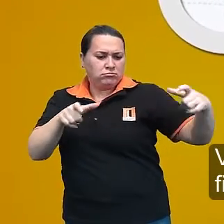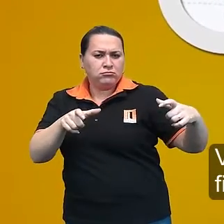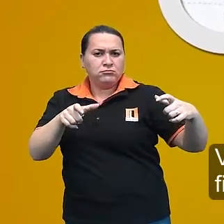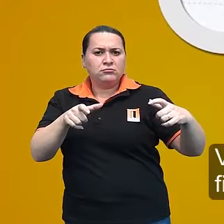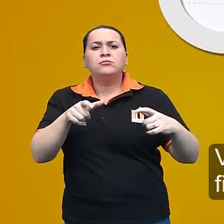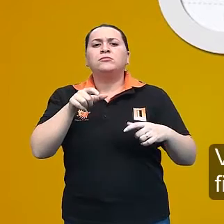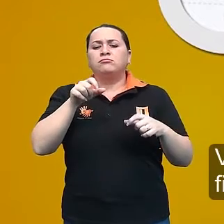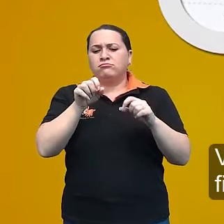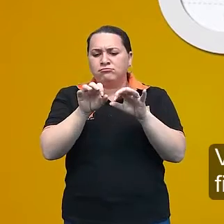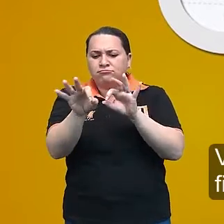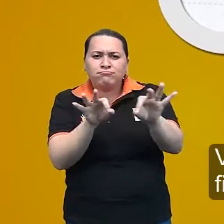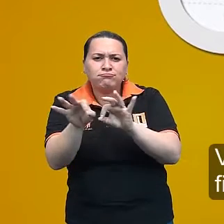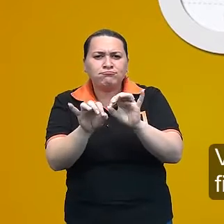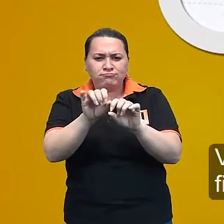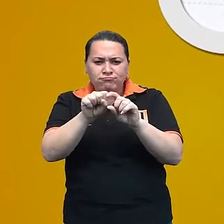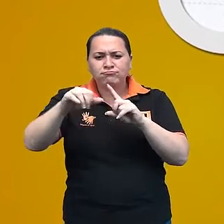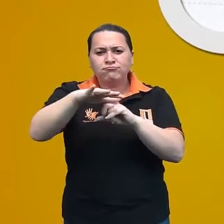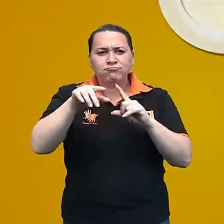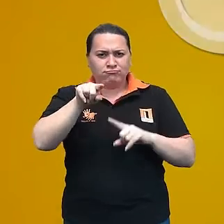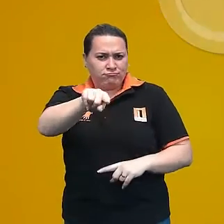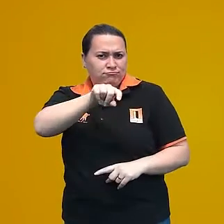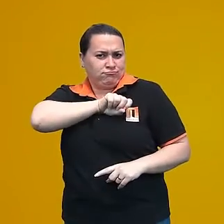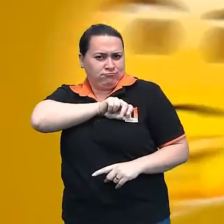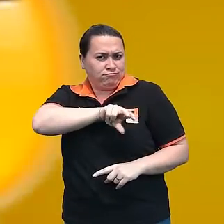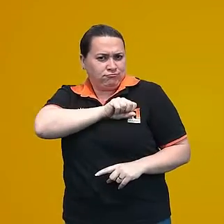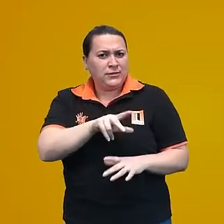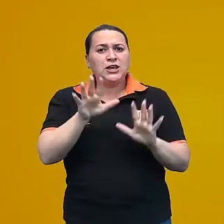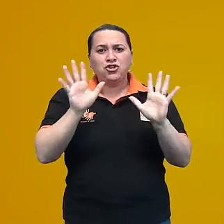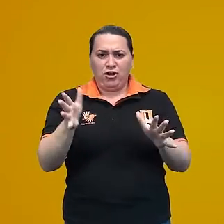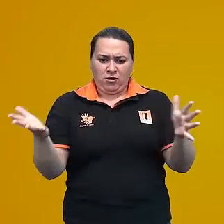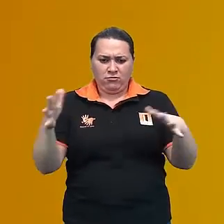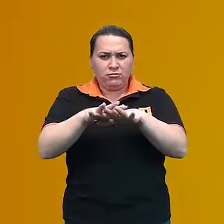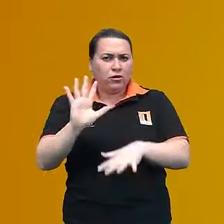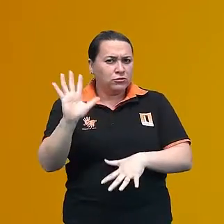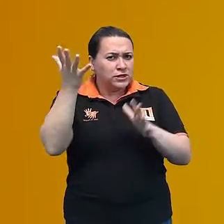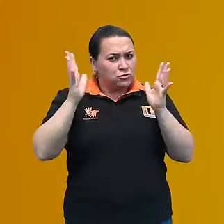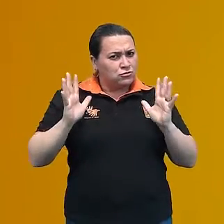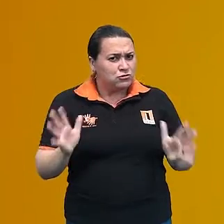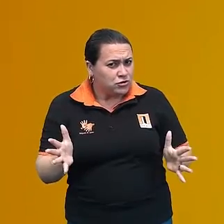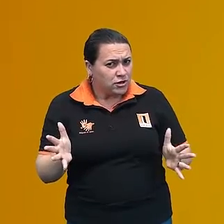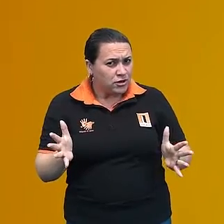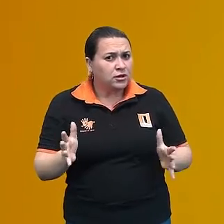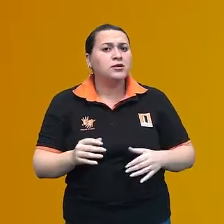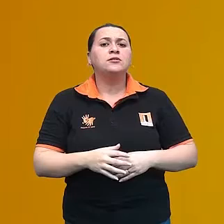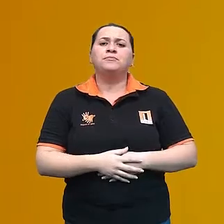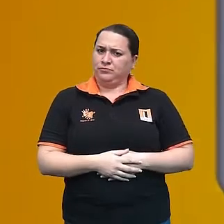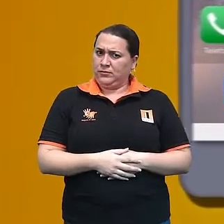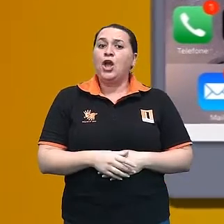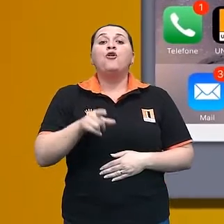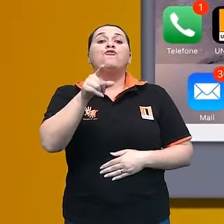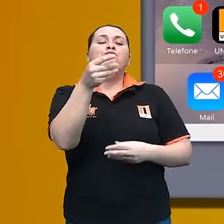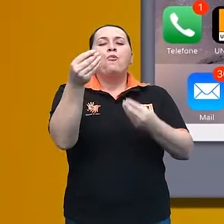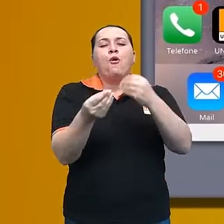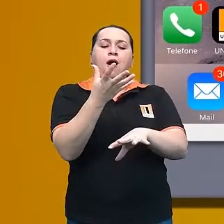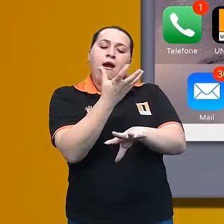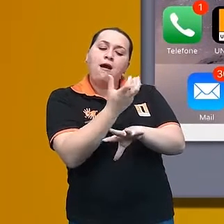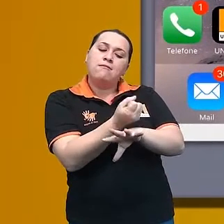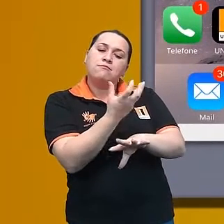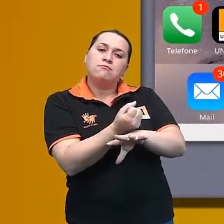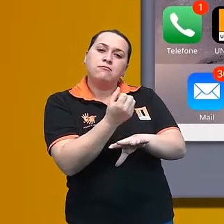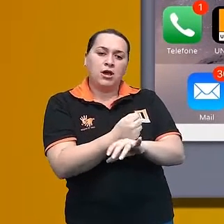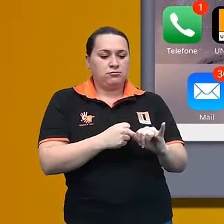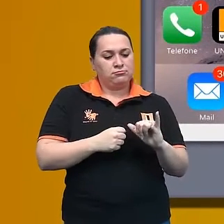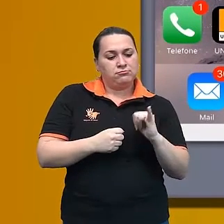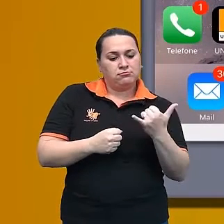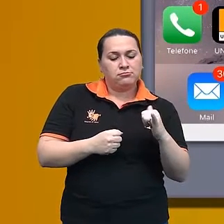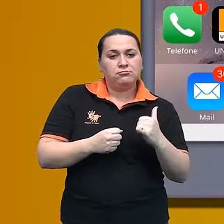fiscal para os projetos sociais da unileu e fez a inclusão acontecer você baixa o aplicativo na apple